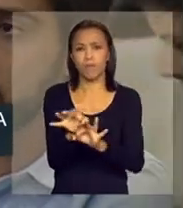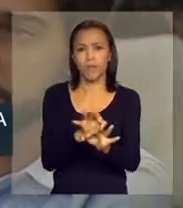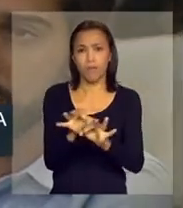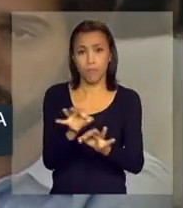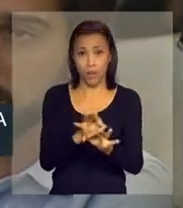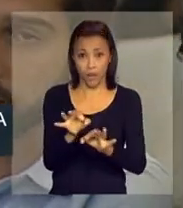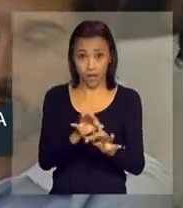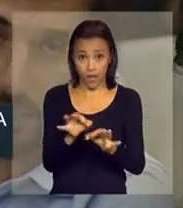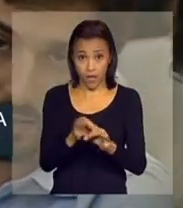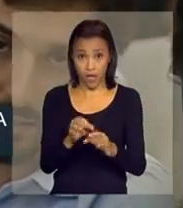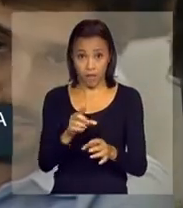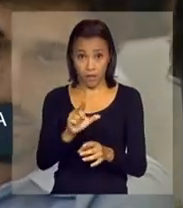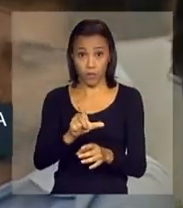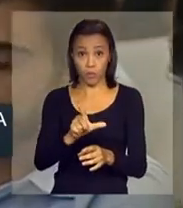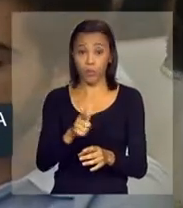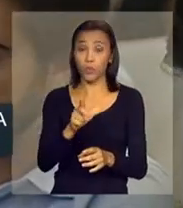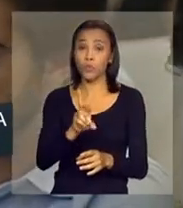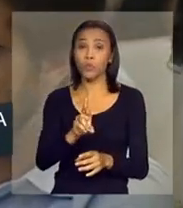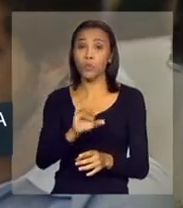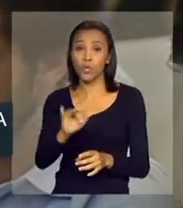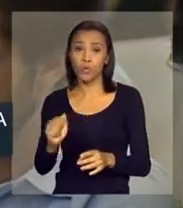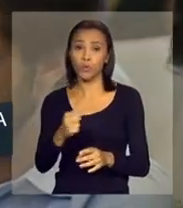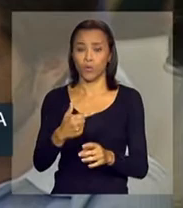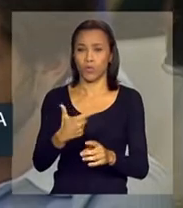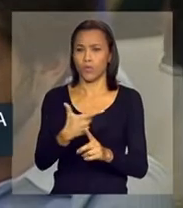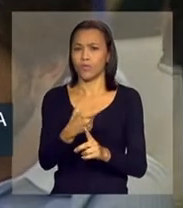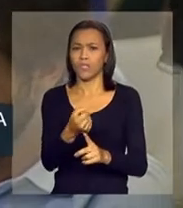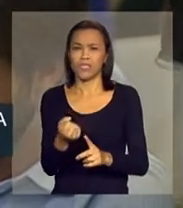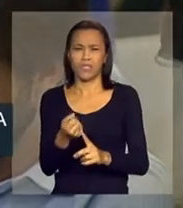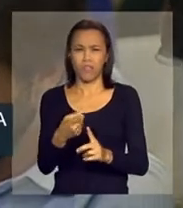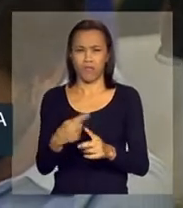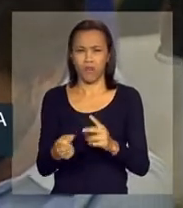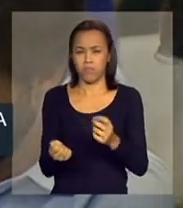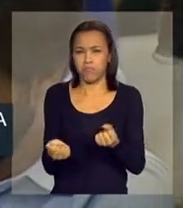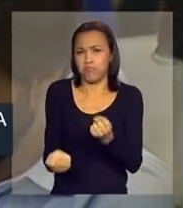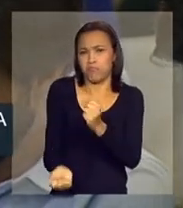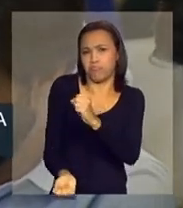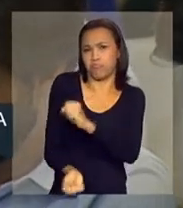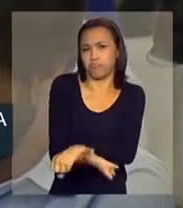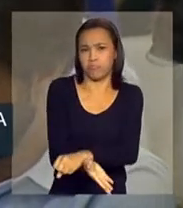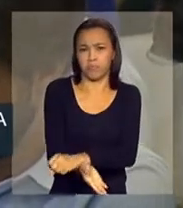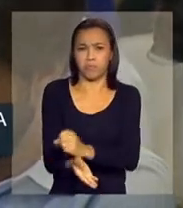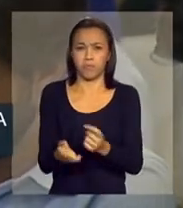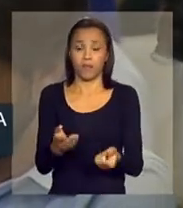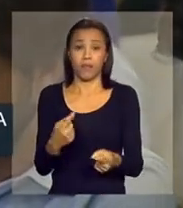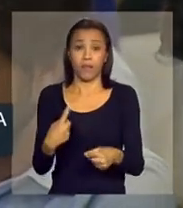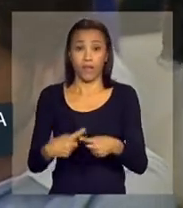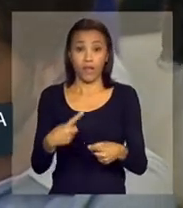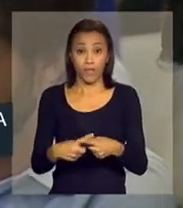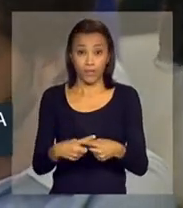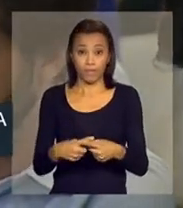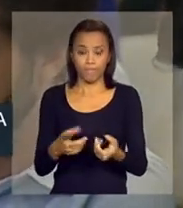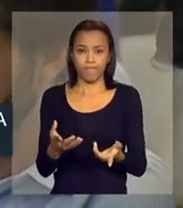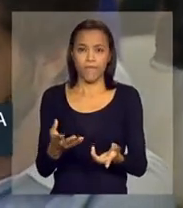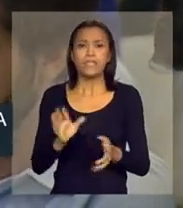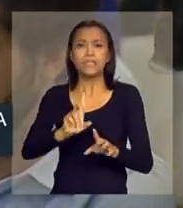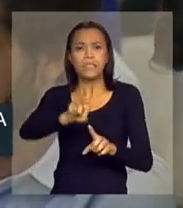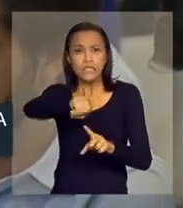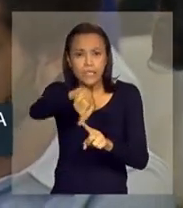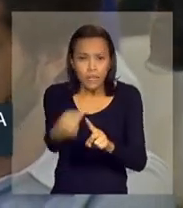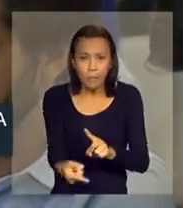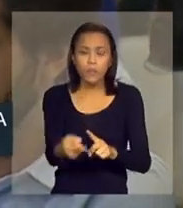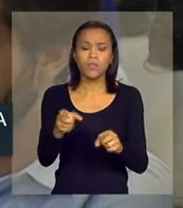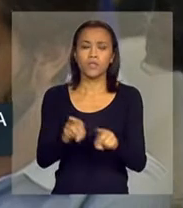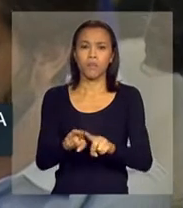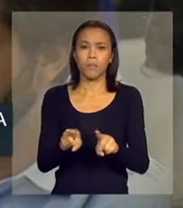para a candidatura do Rio 2016, disse que levou um calote milionário da entidade. E, ao contrário daquele episódio do foto